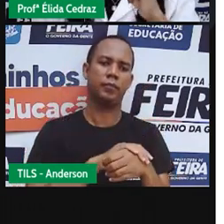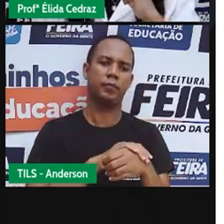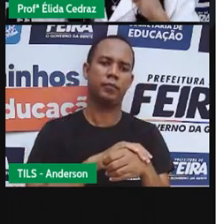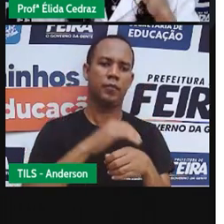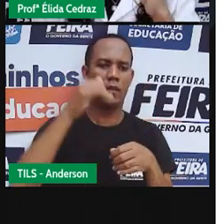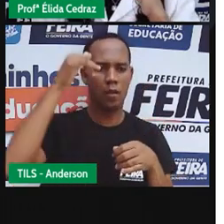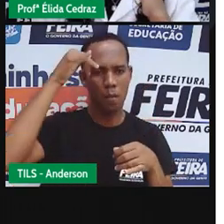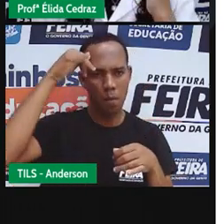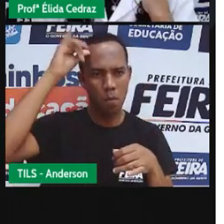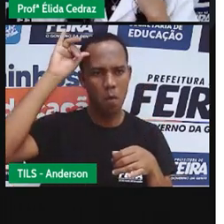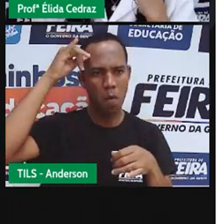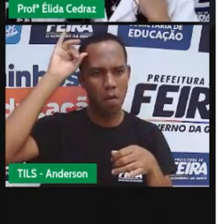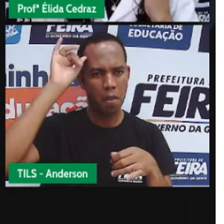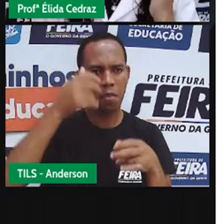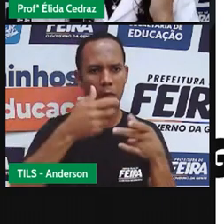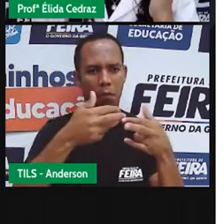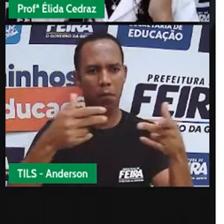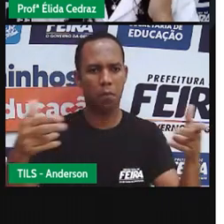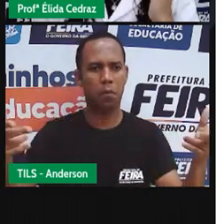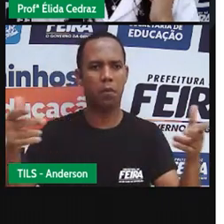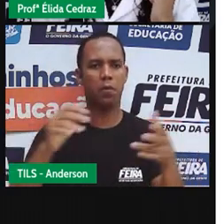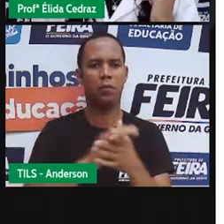goiaba,